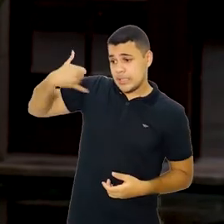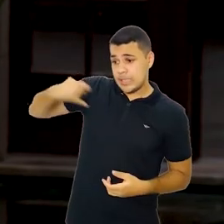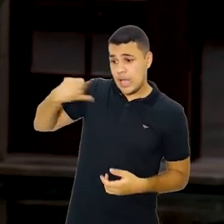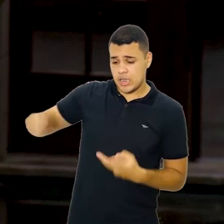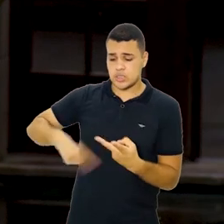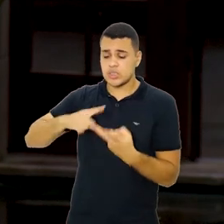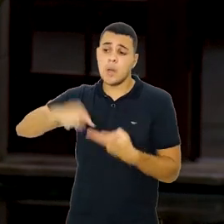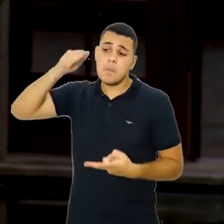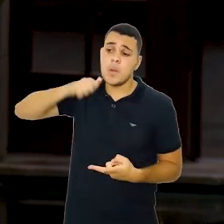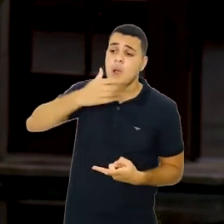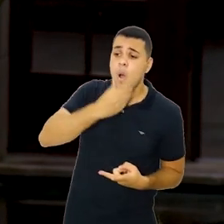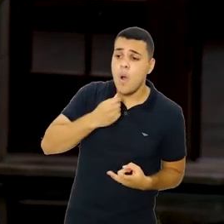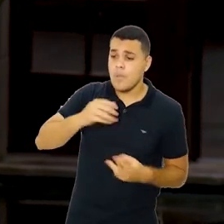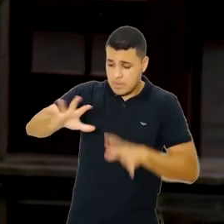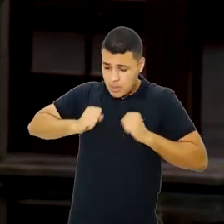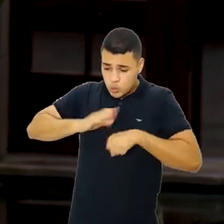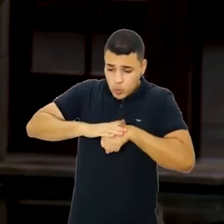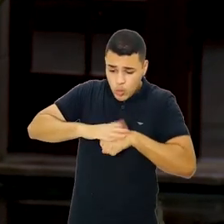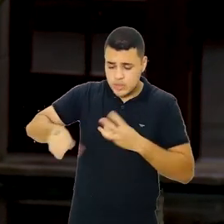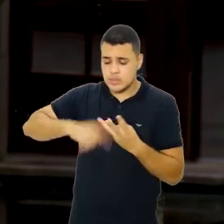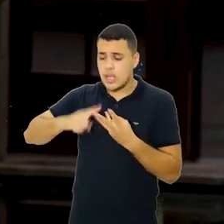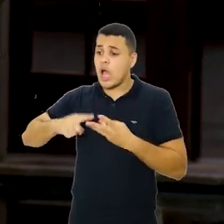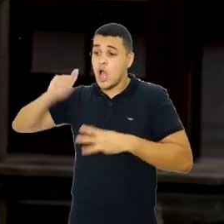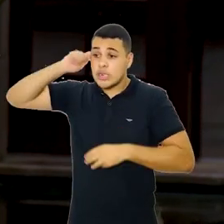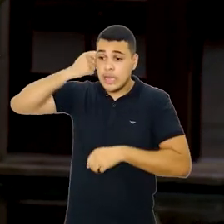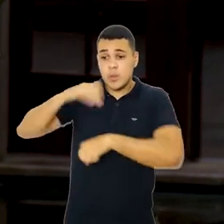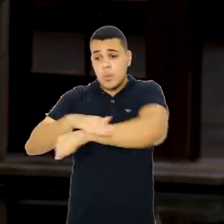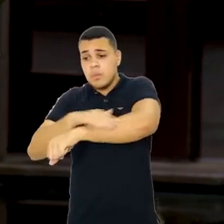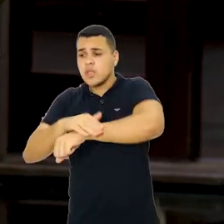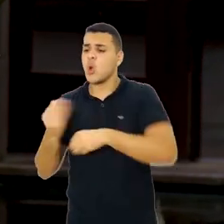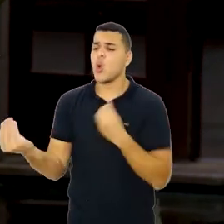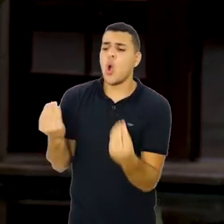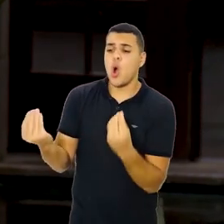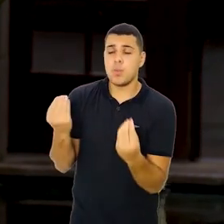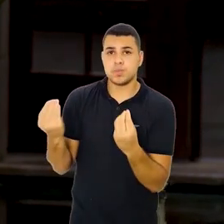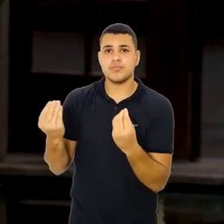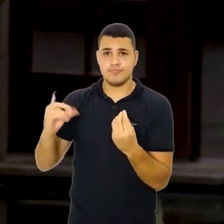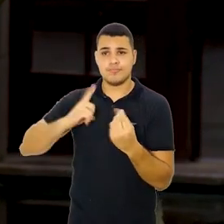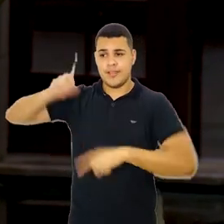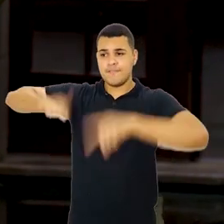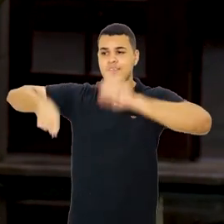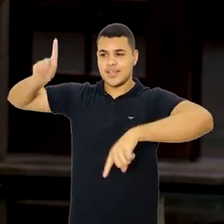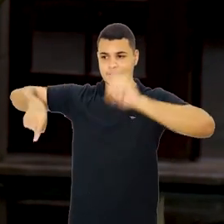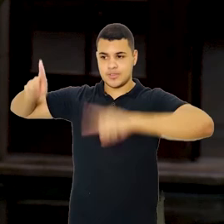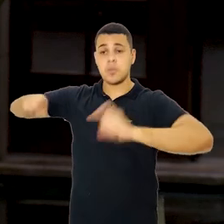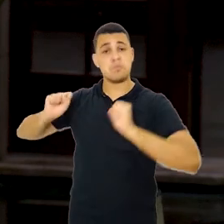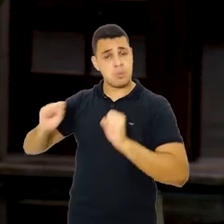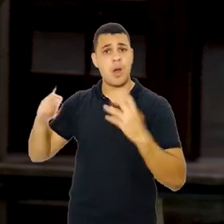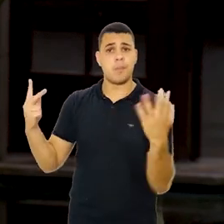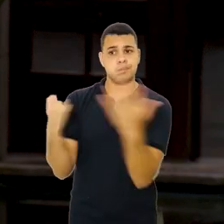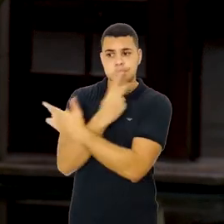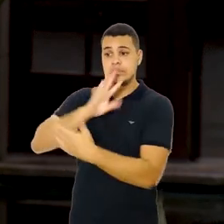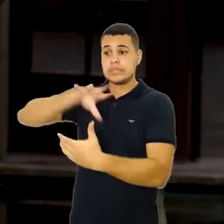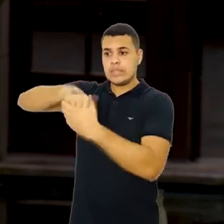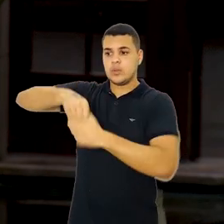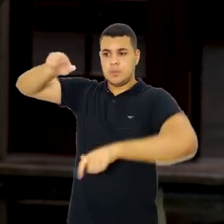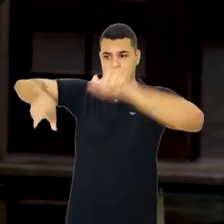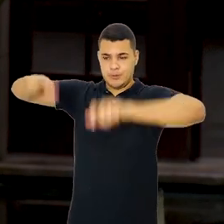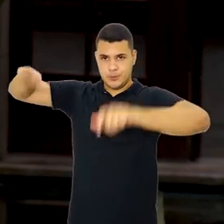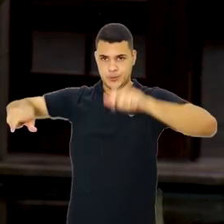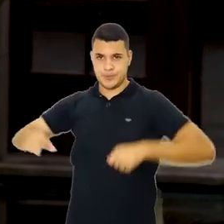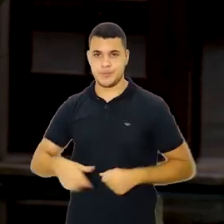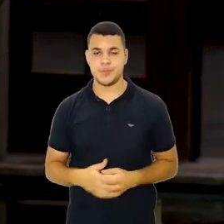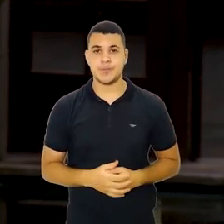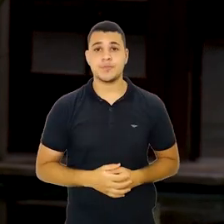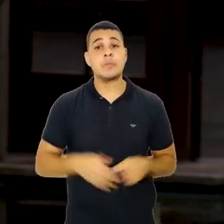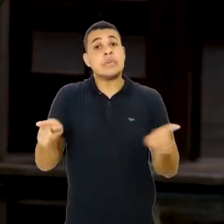qual grupo adoeceu, qual a idade, qual é o sexo, qual é a raça, cor da pele. Isso são as variáveis